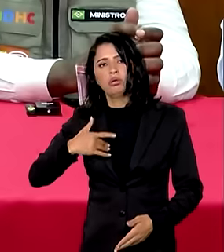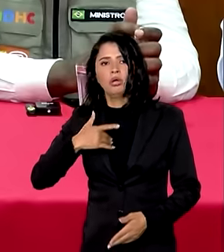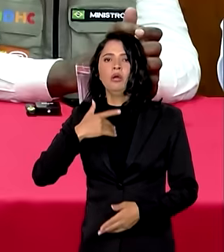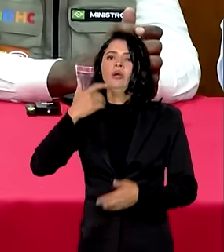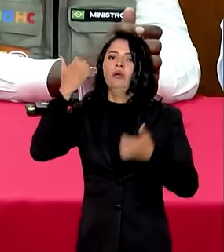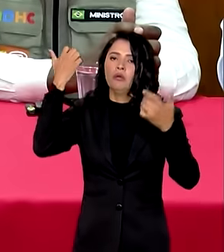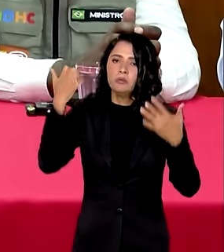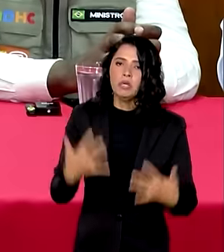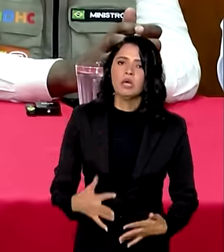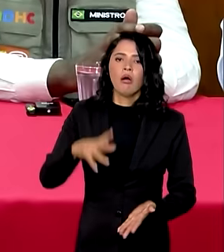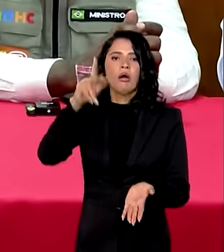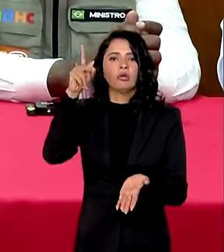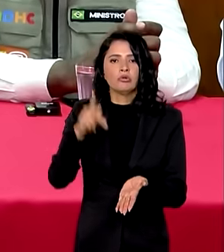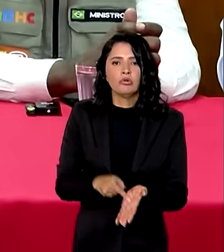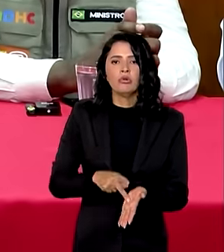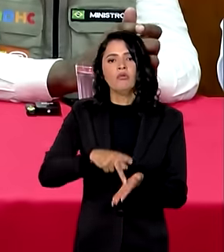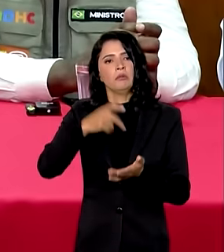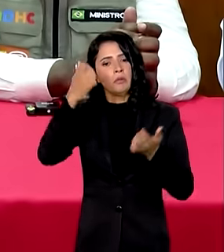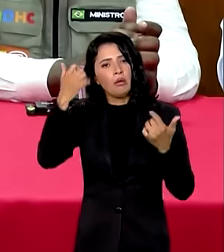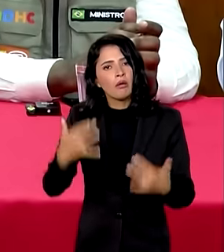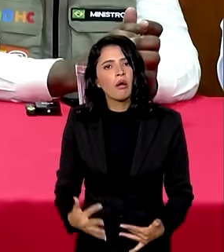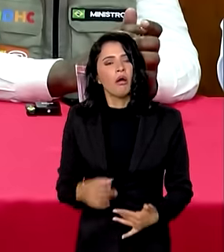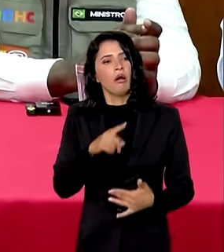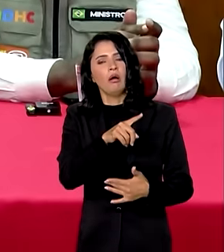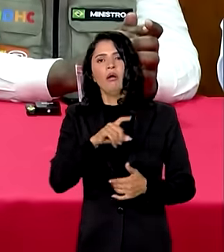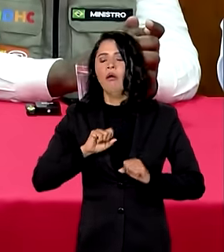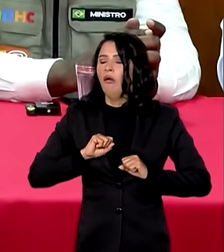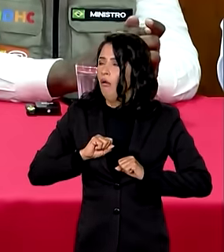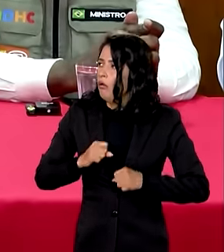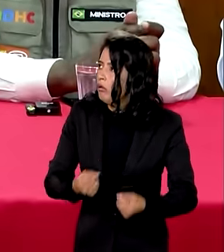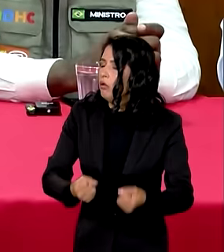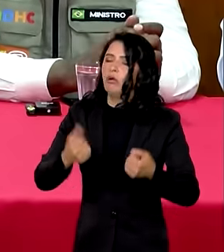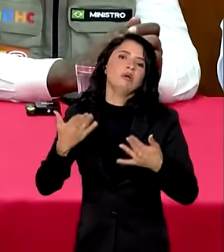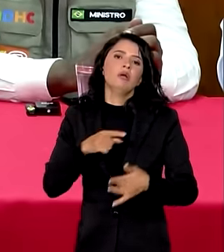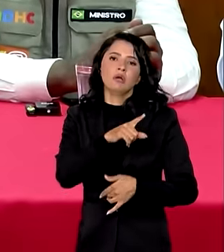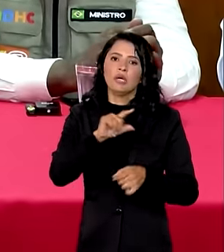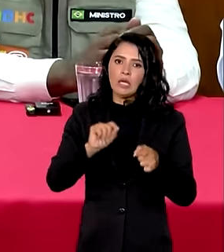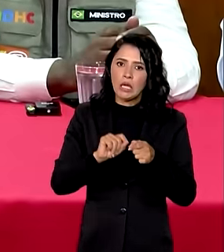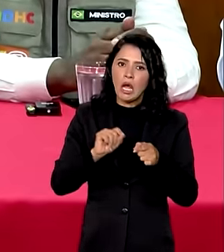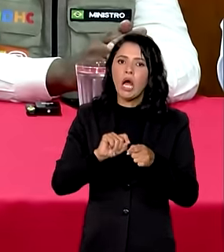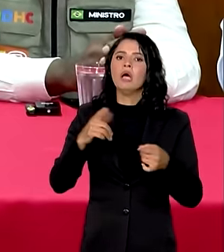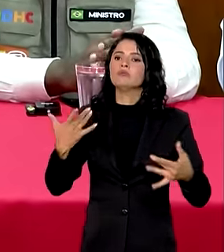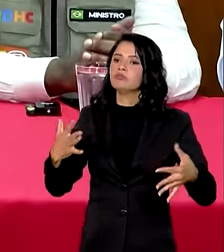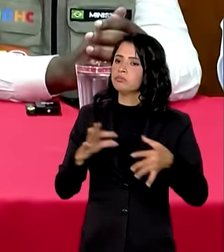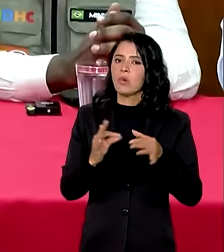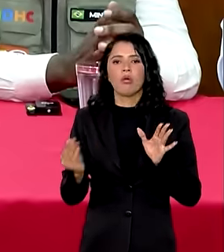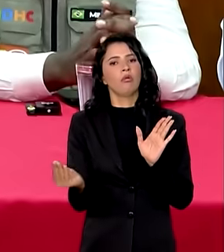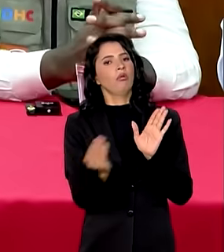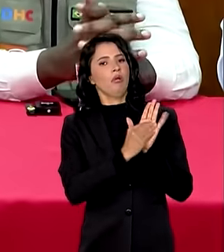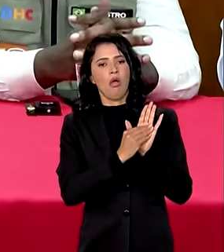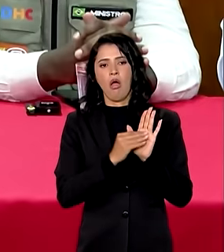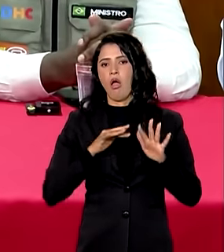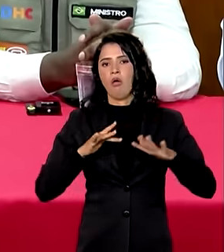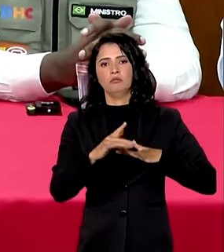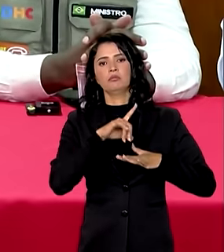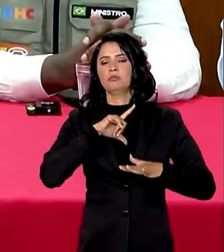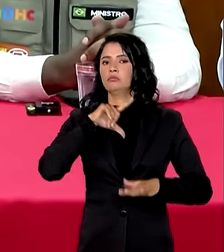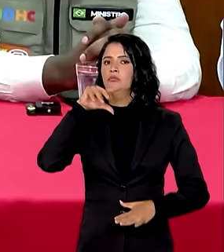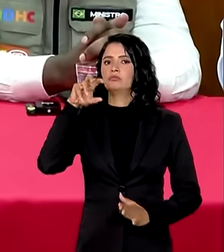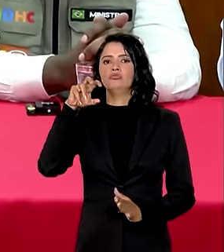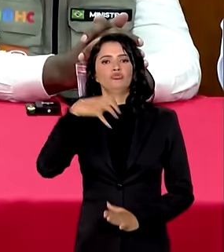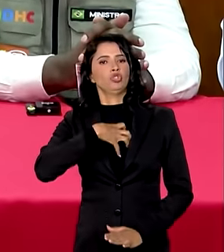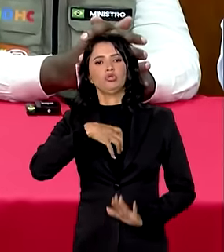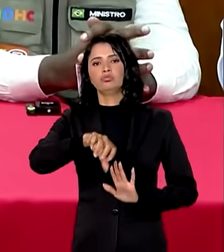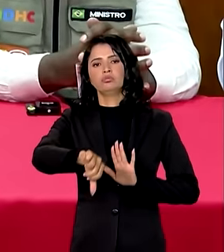para desfazer as informações que, de forma industrial, estão sendo veiculadas, de forma criminosa.